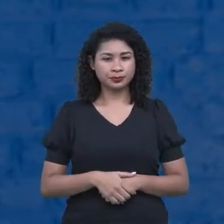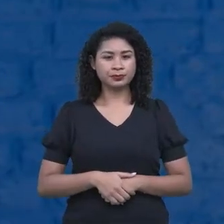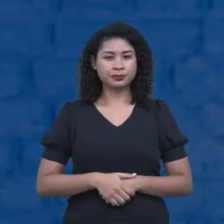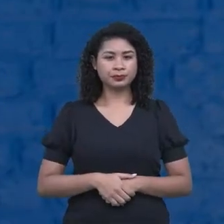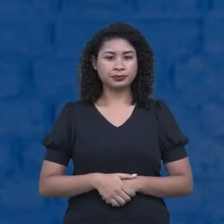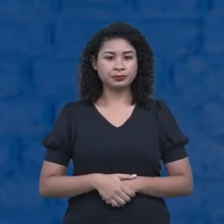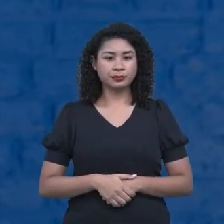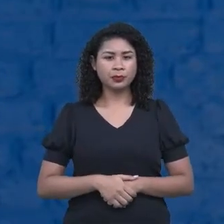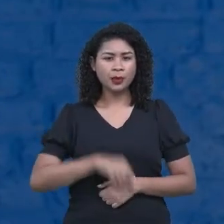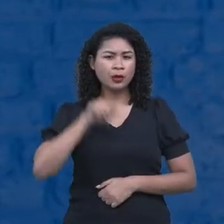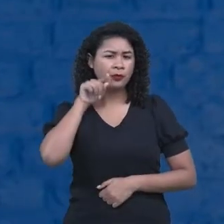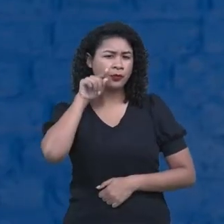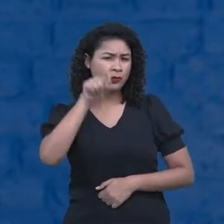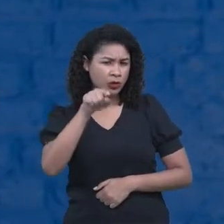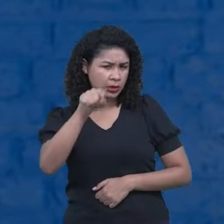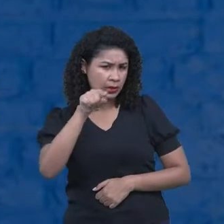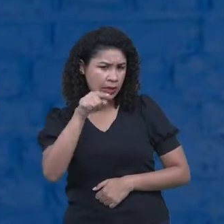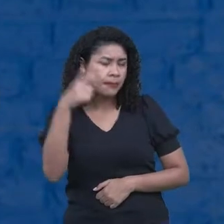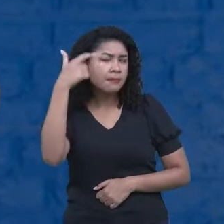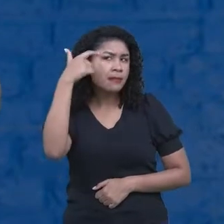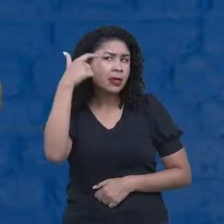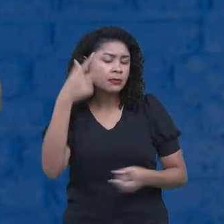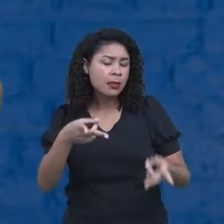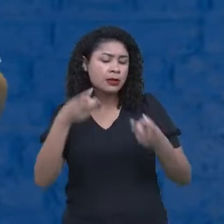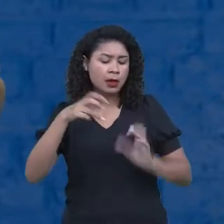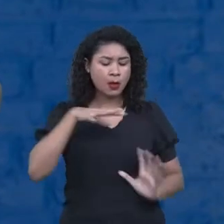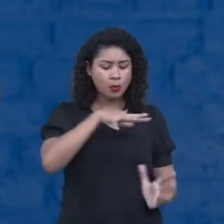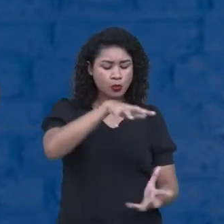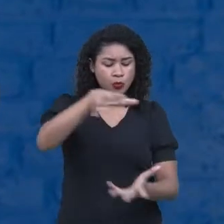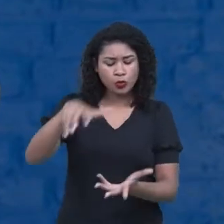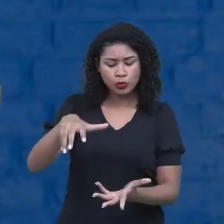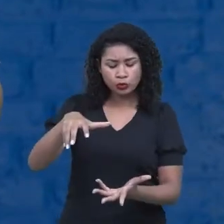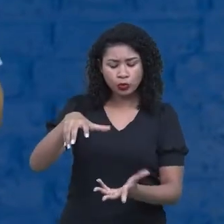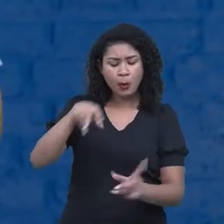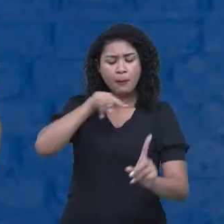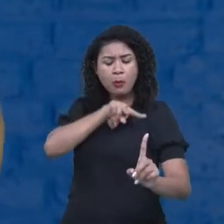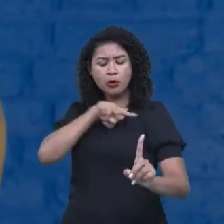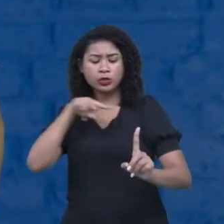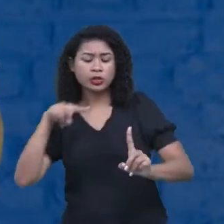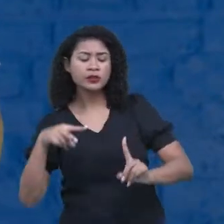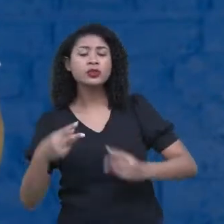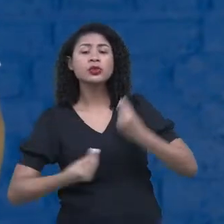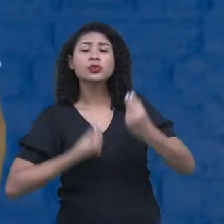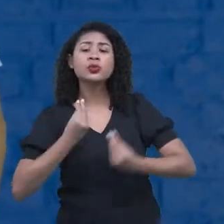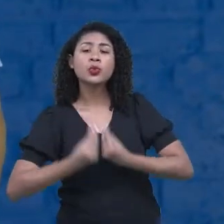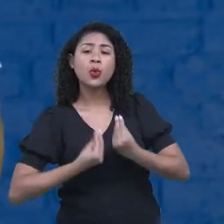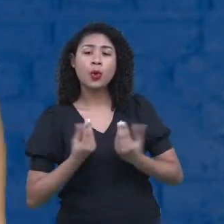agora? Está vendo o mundo agora? Com que olhos? Será? E aí?